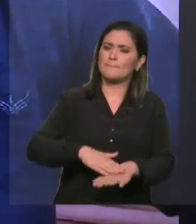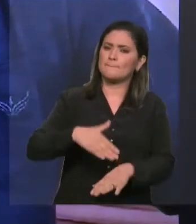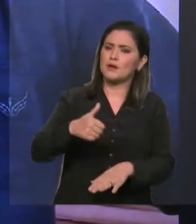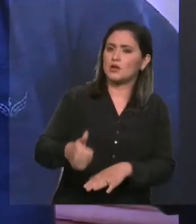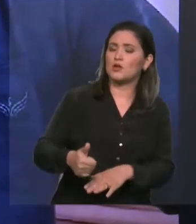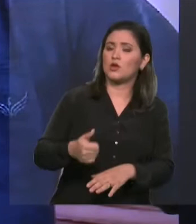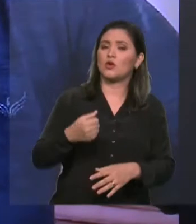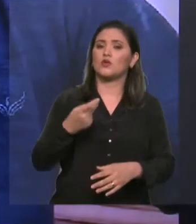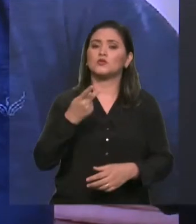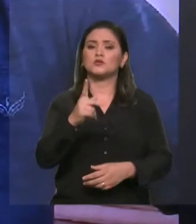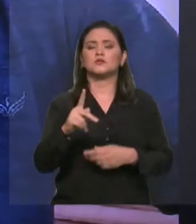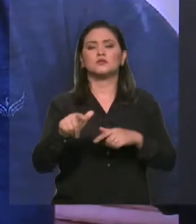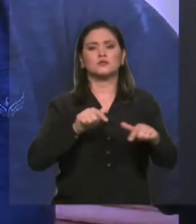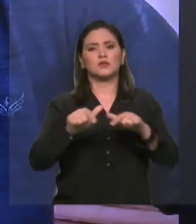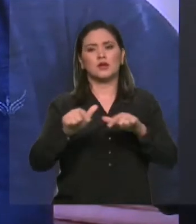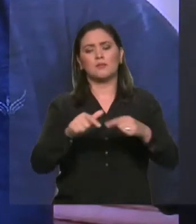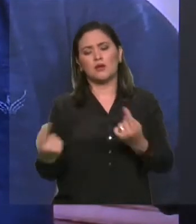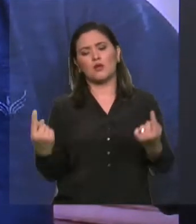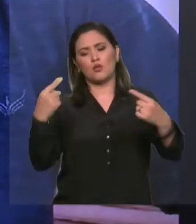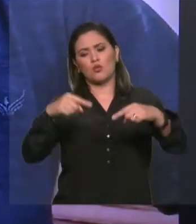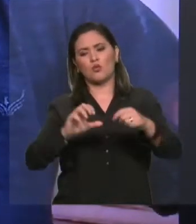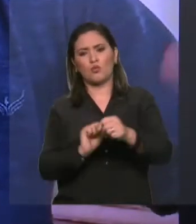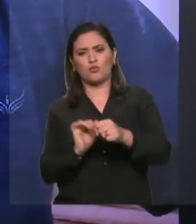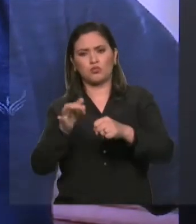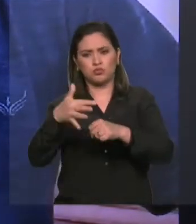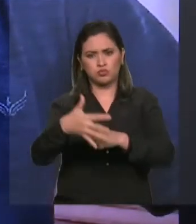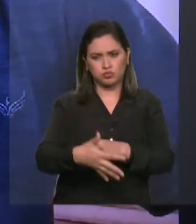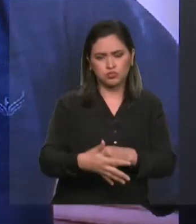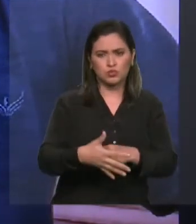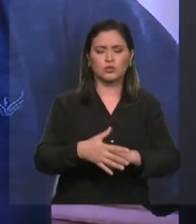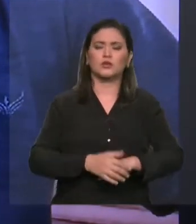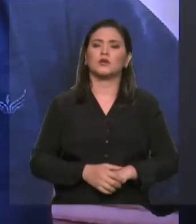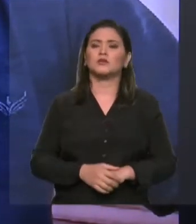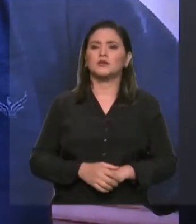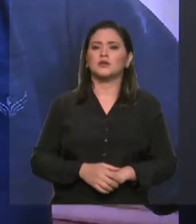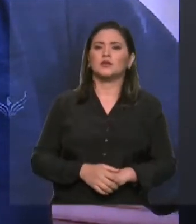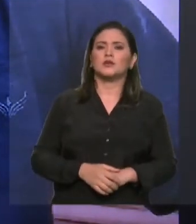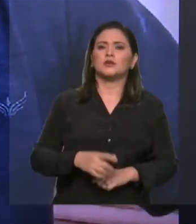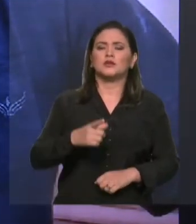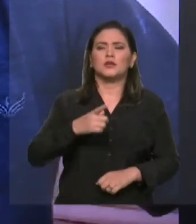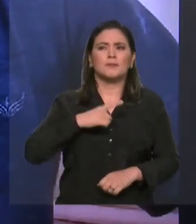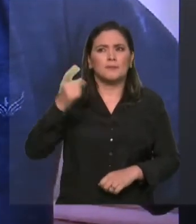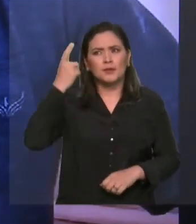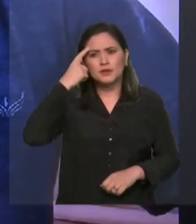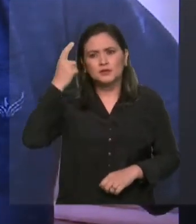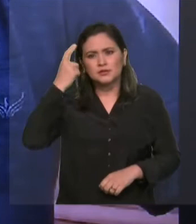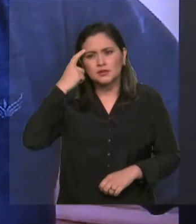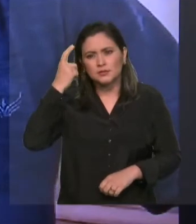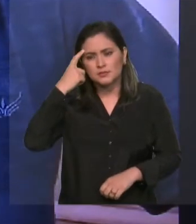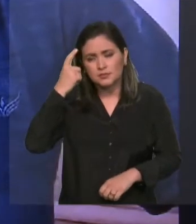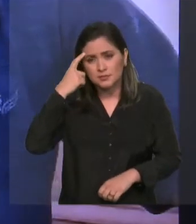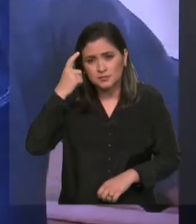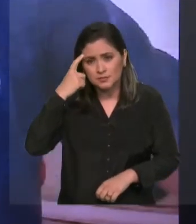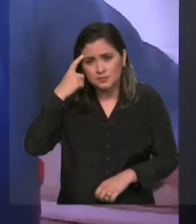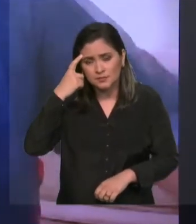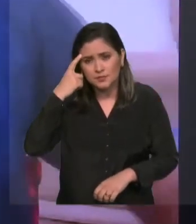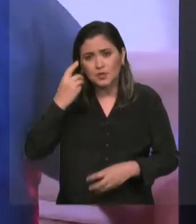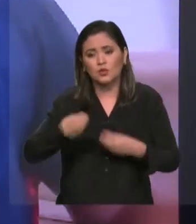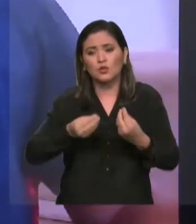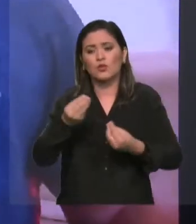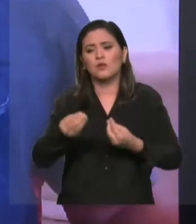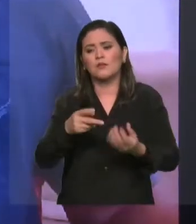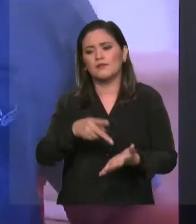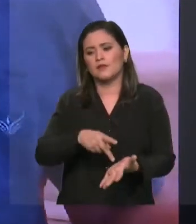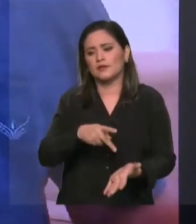ao Covid-19. De modo que a gente tenha uma noção mais próxima da realidade, de como